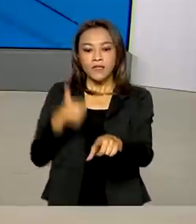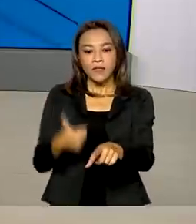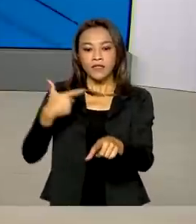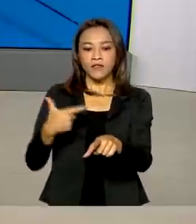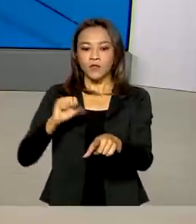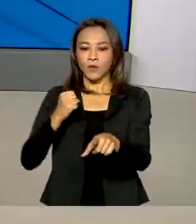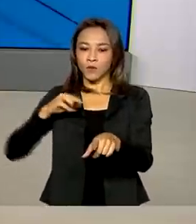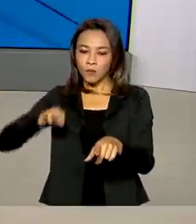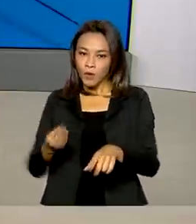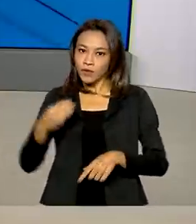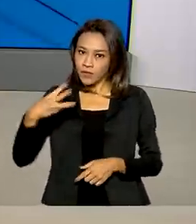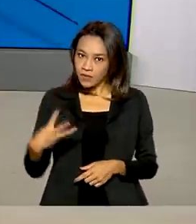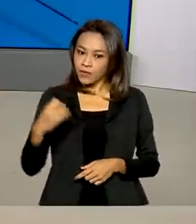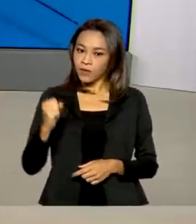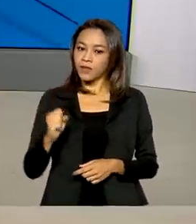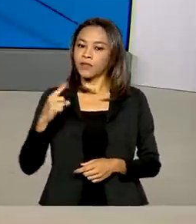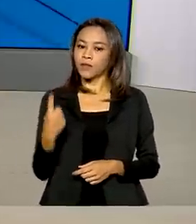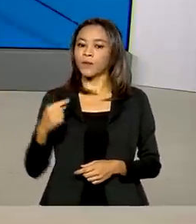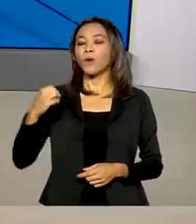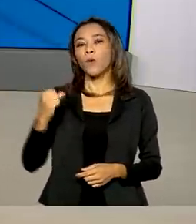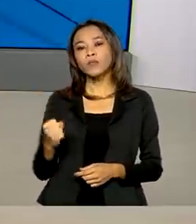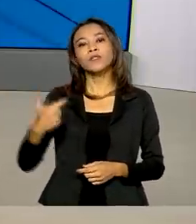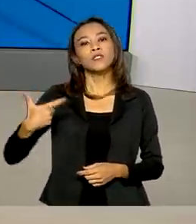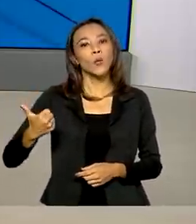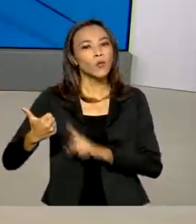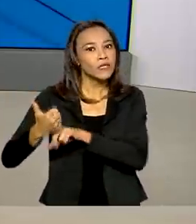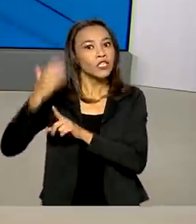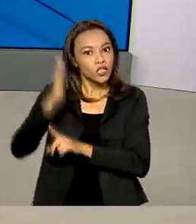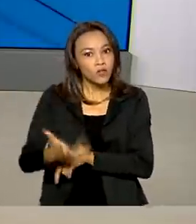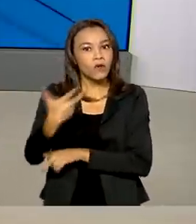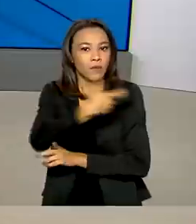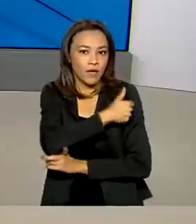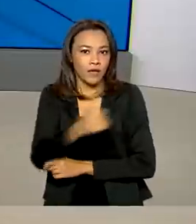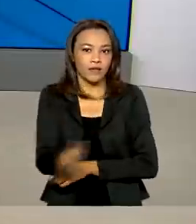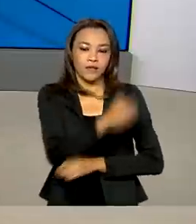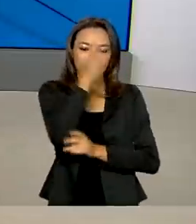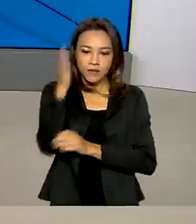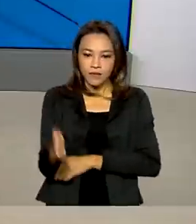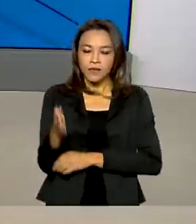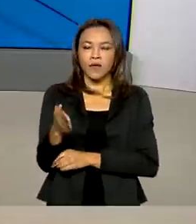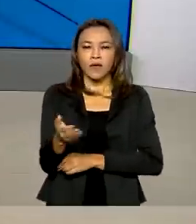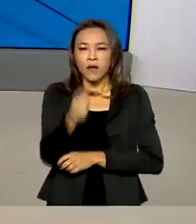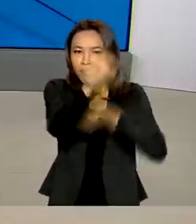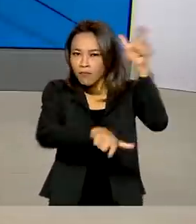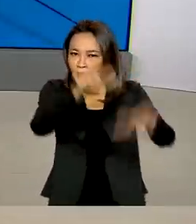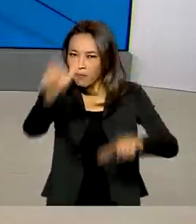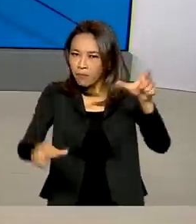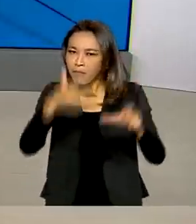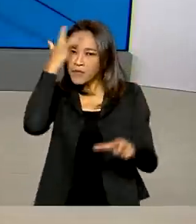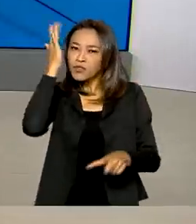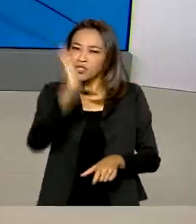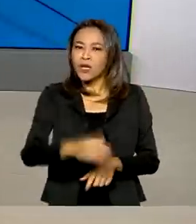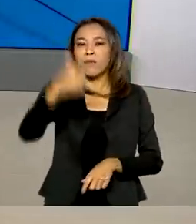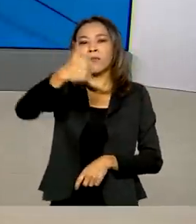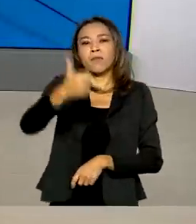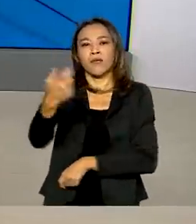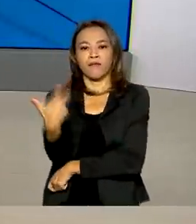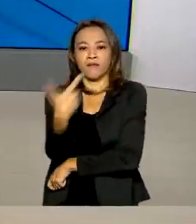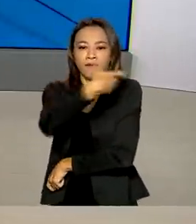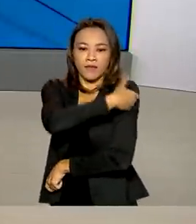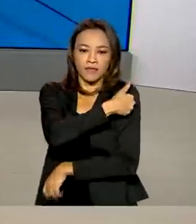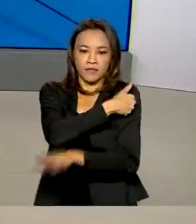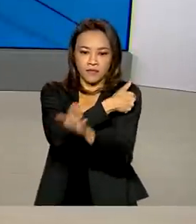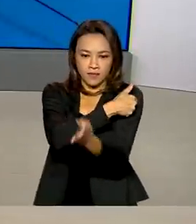381 812 doses foram aplicadas. O número de brasileiros que tomaram a primeira dose da